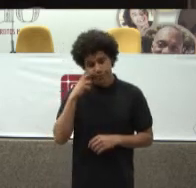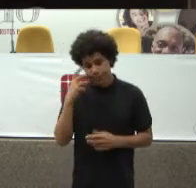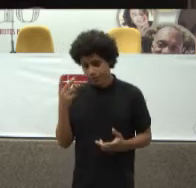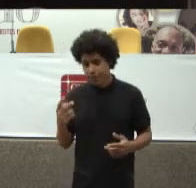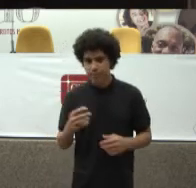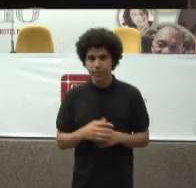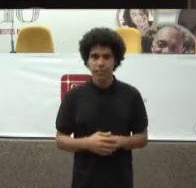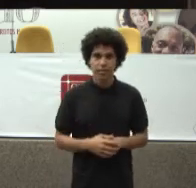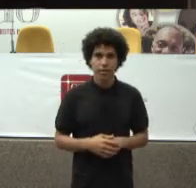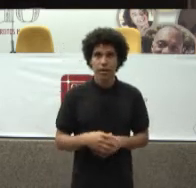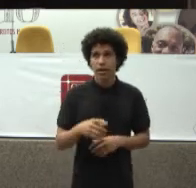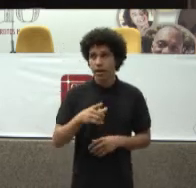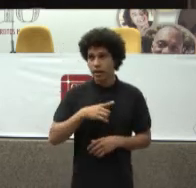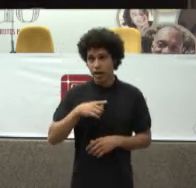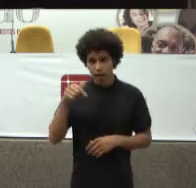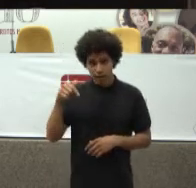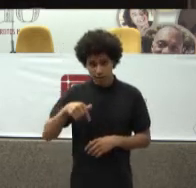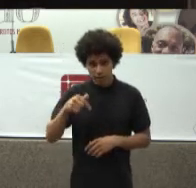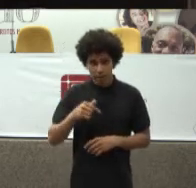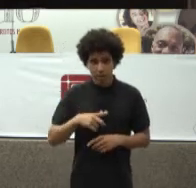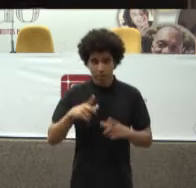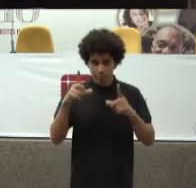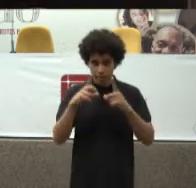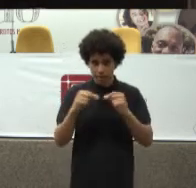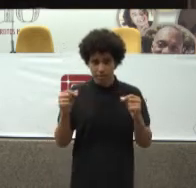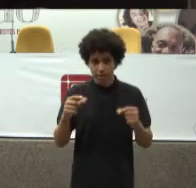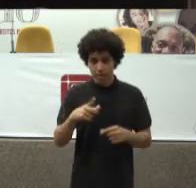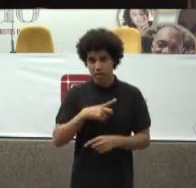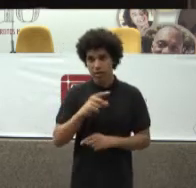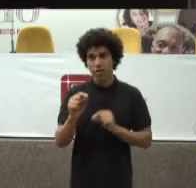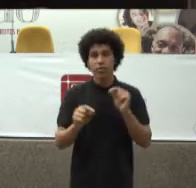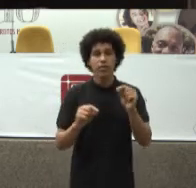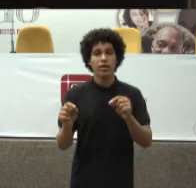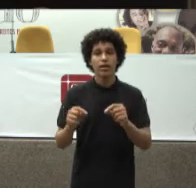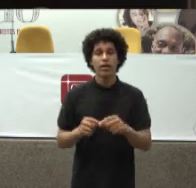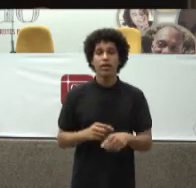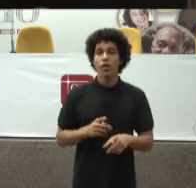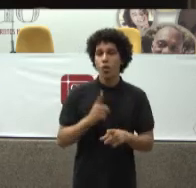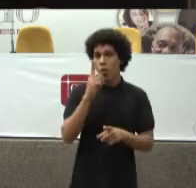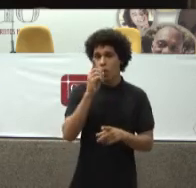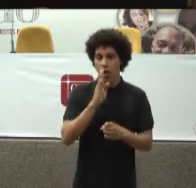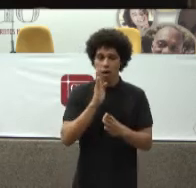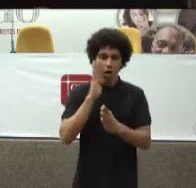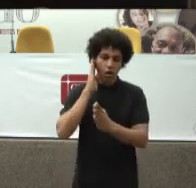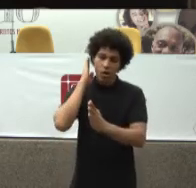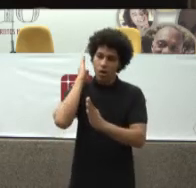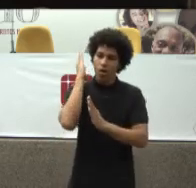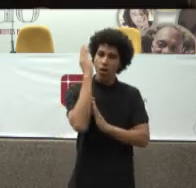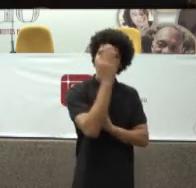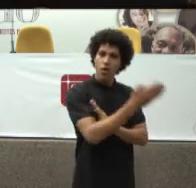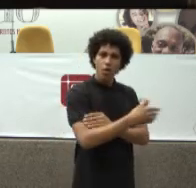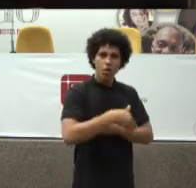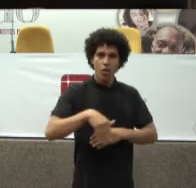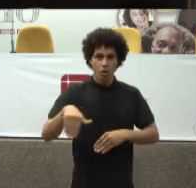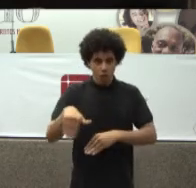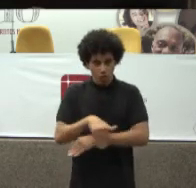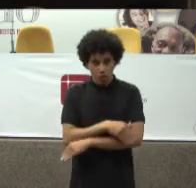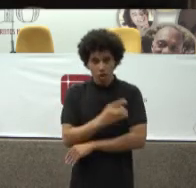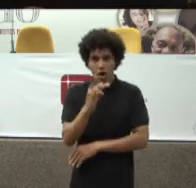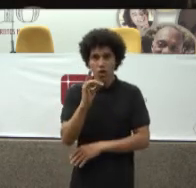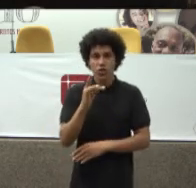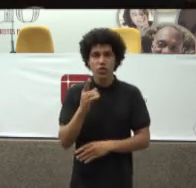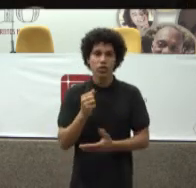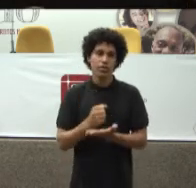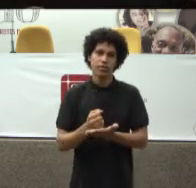cidade De cada um De nós É a mesma coisa Em cada esquina Resulta nisso Isso não tem nada De economia Pode